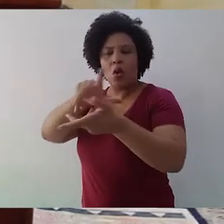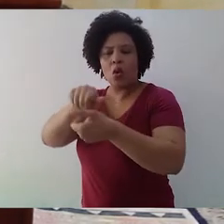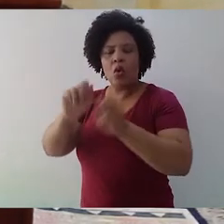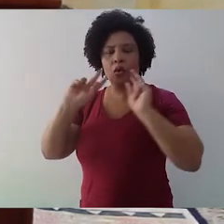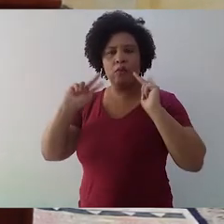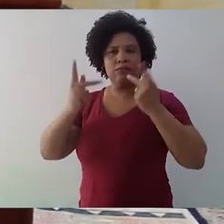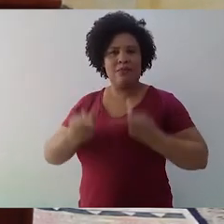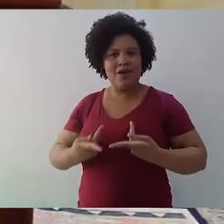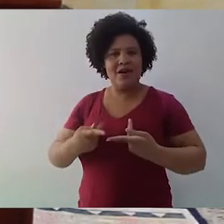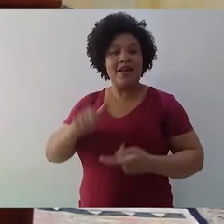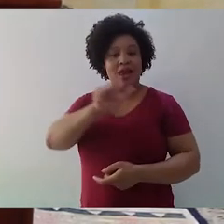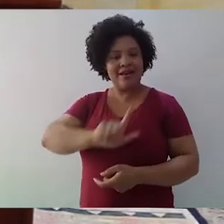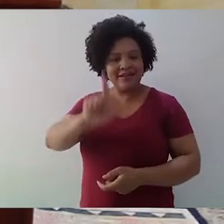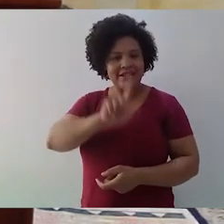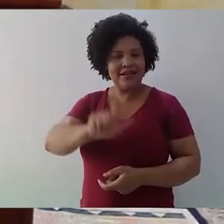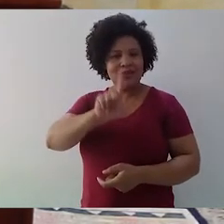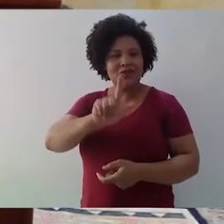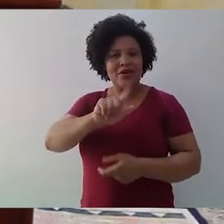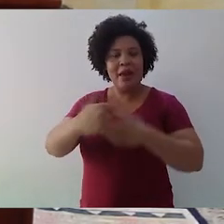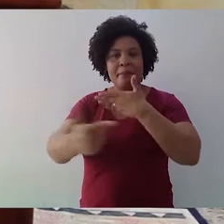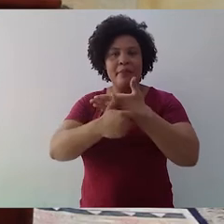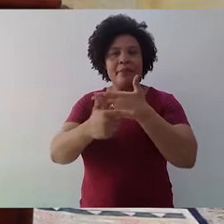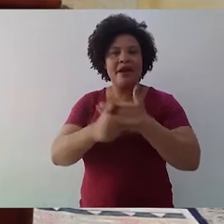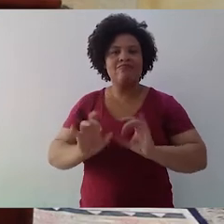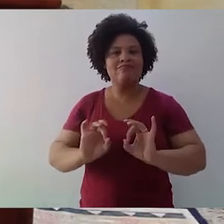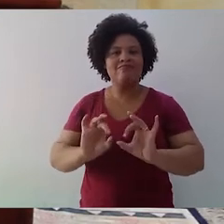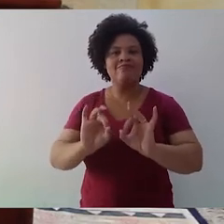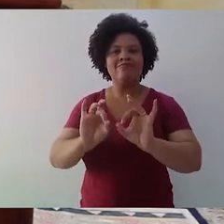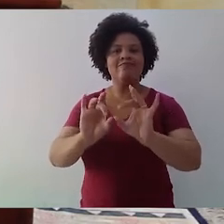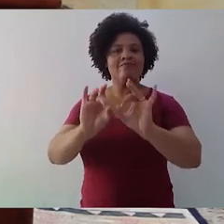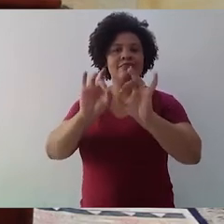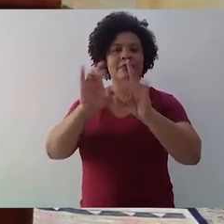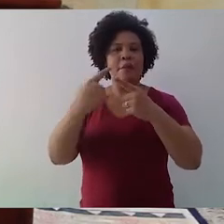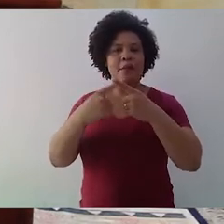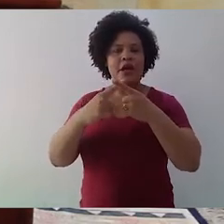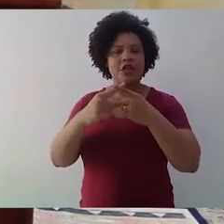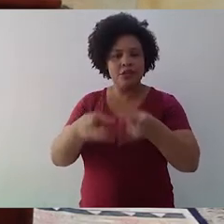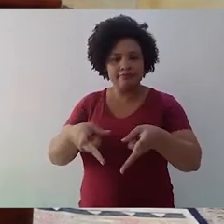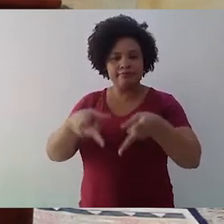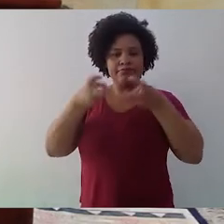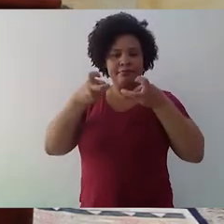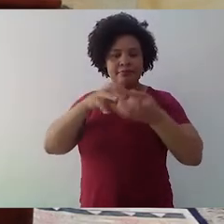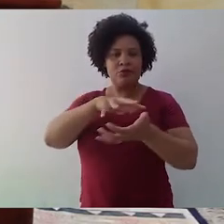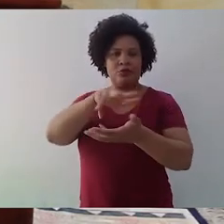a literatura tem um papel muito especial, porque a literatura aguça as nossas percepções do mundo. A literatura